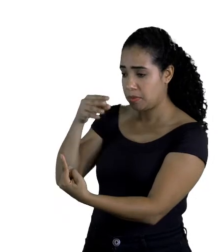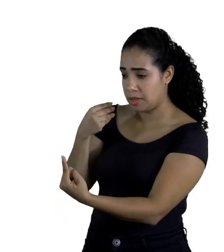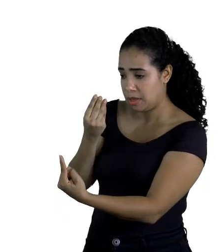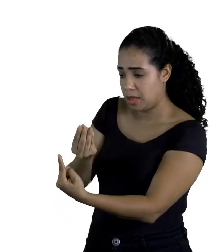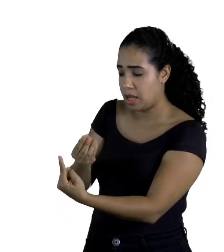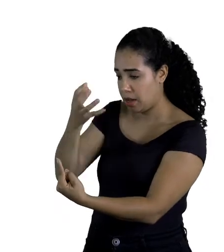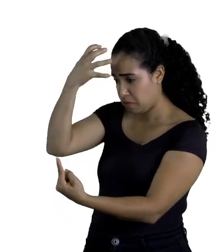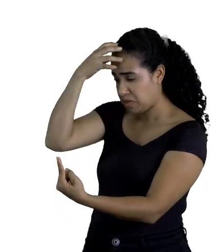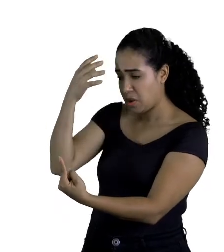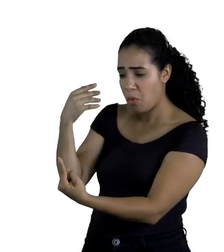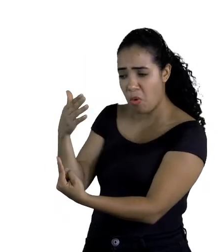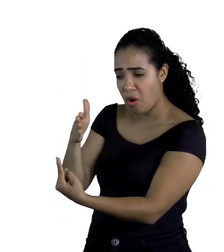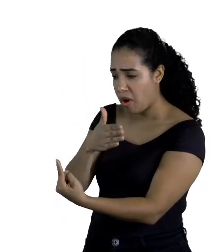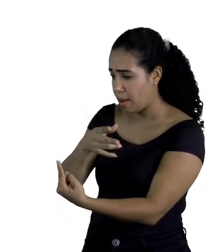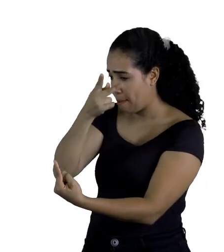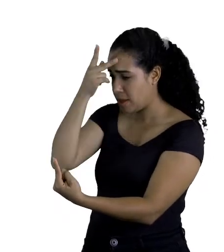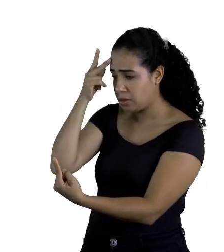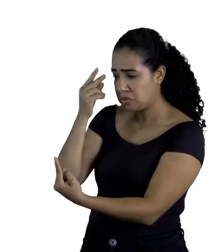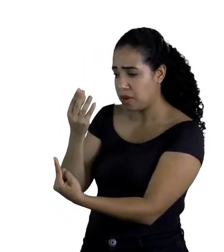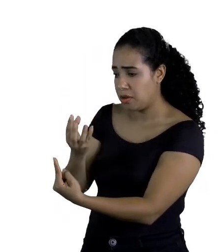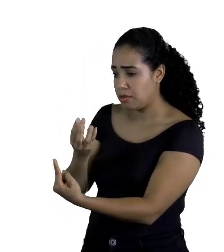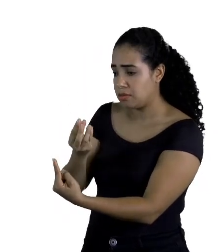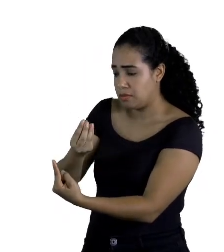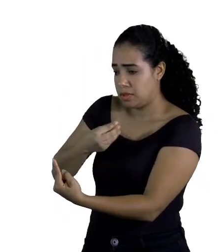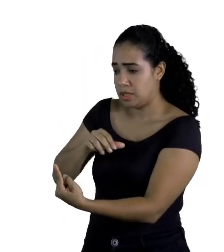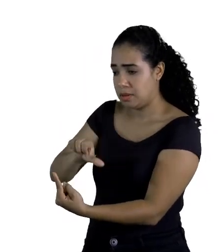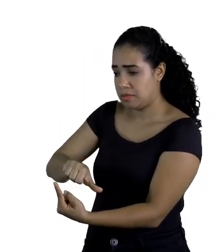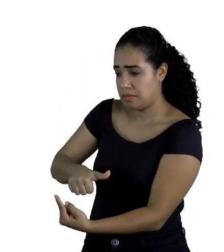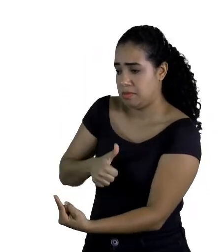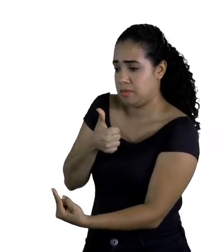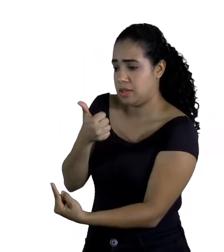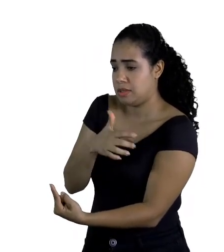reinado a qualquer pessoa que me fizesse ficar bom.